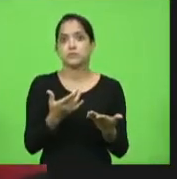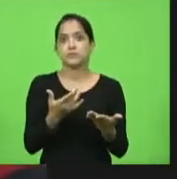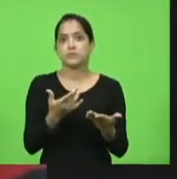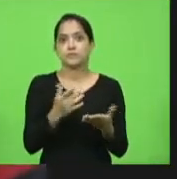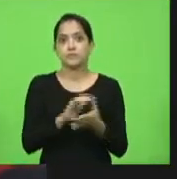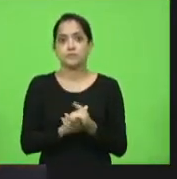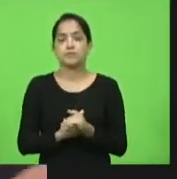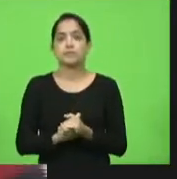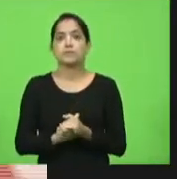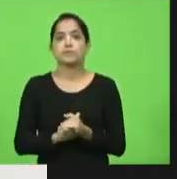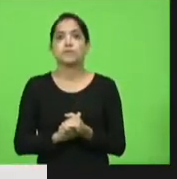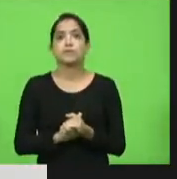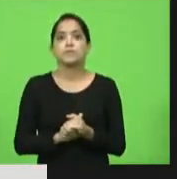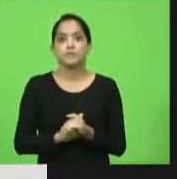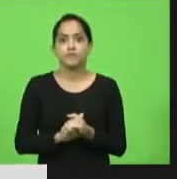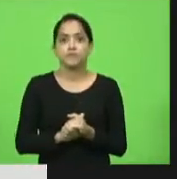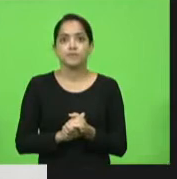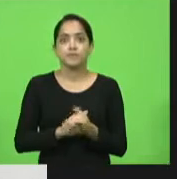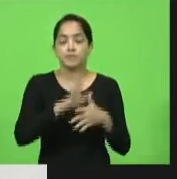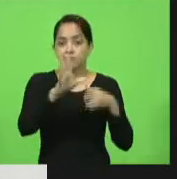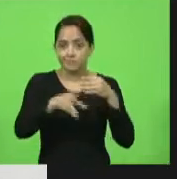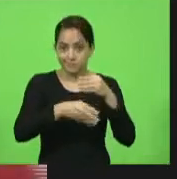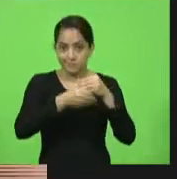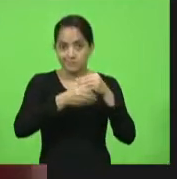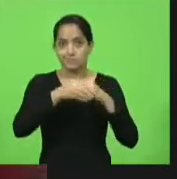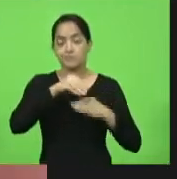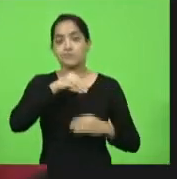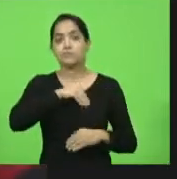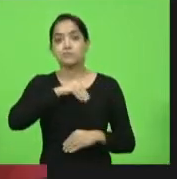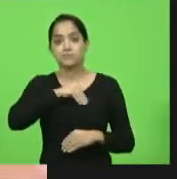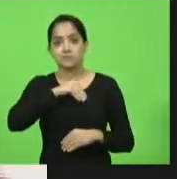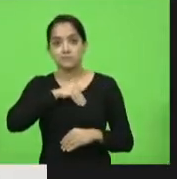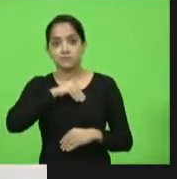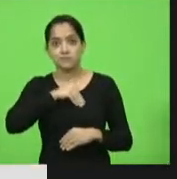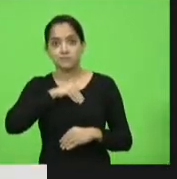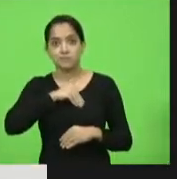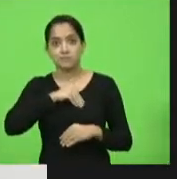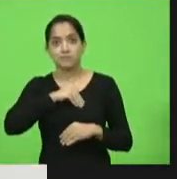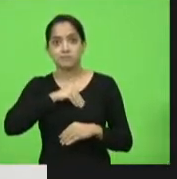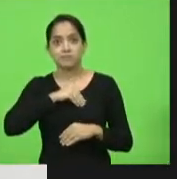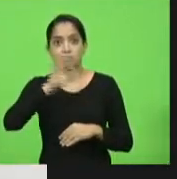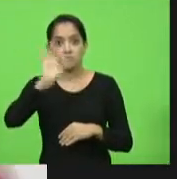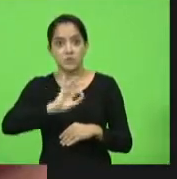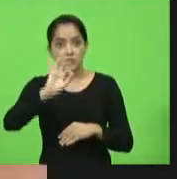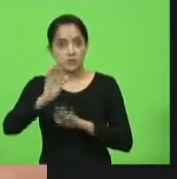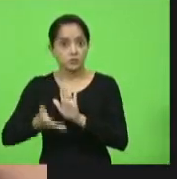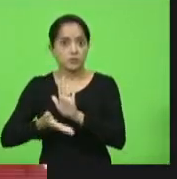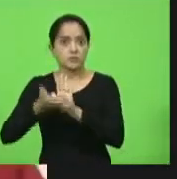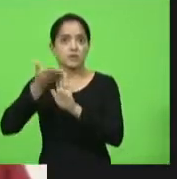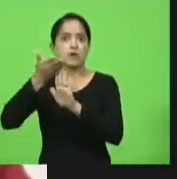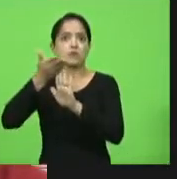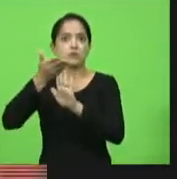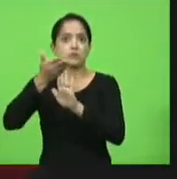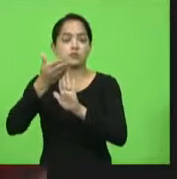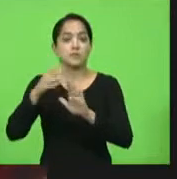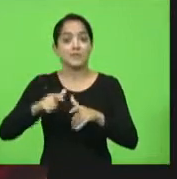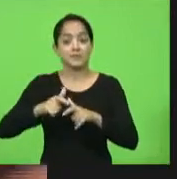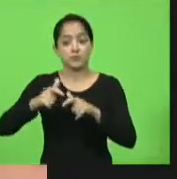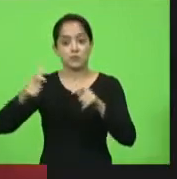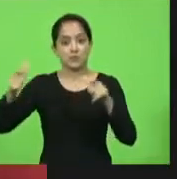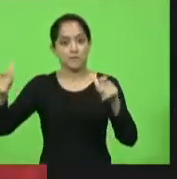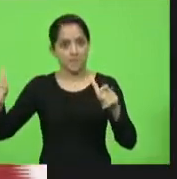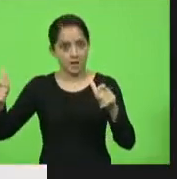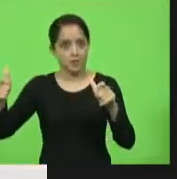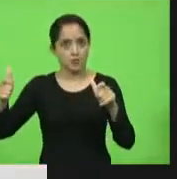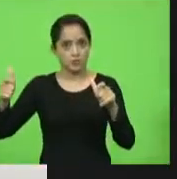agregaram a sua renda percentuais altíssimos enquanto a maioria que são